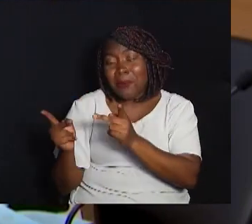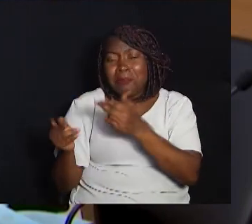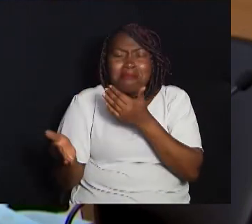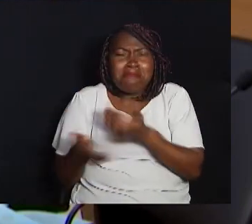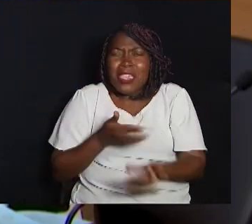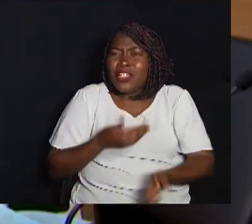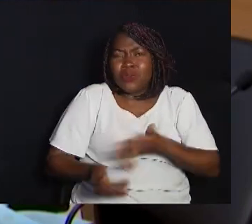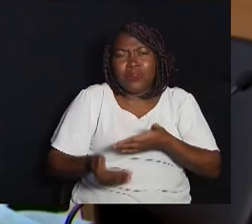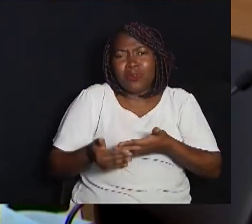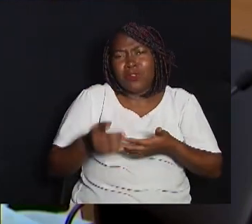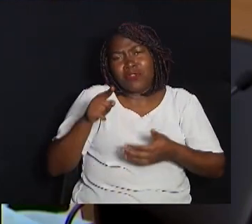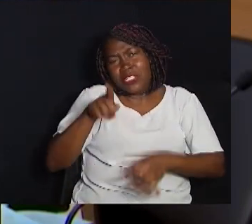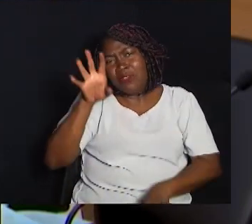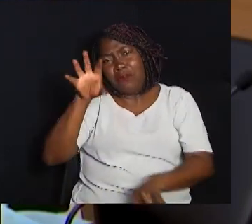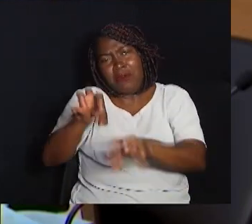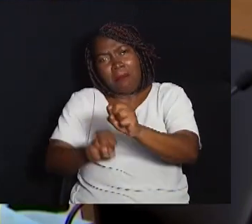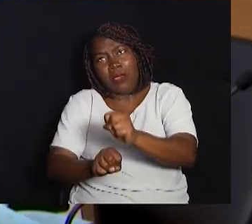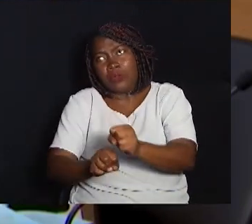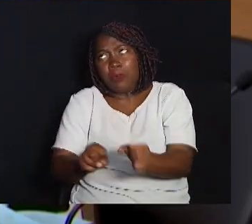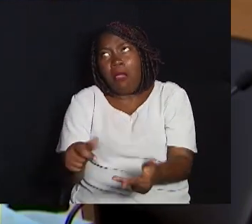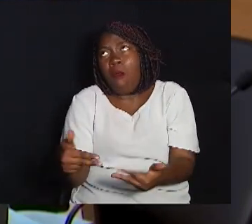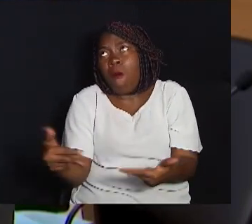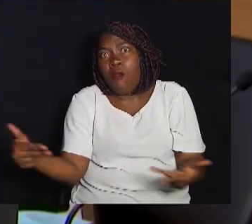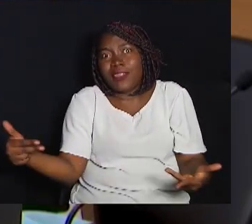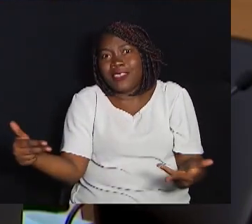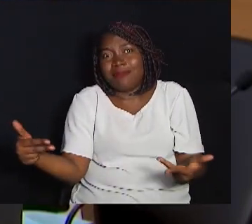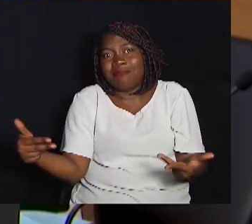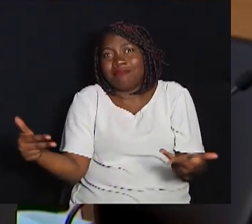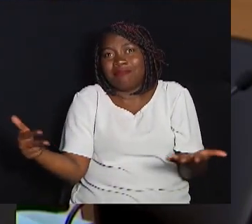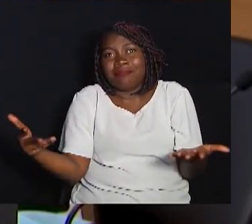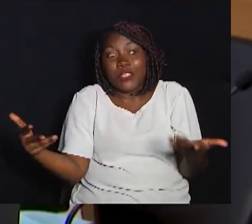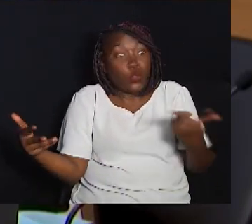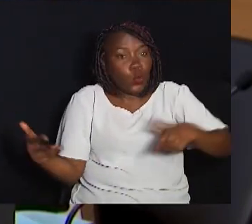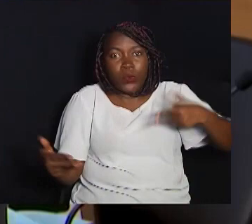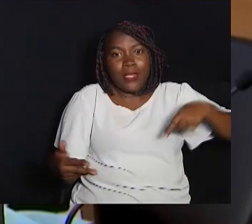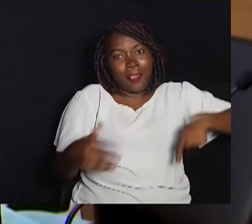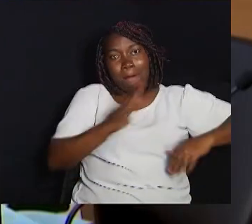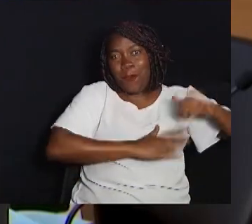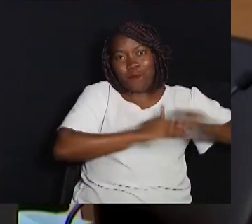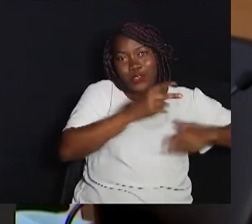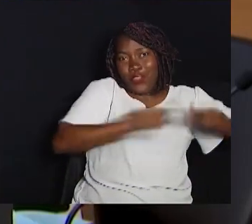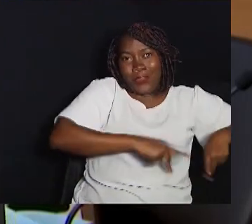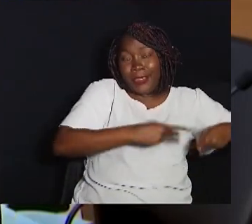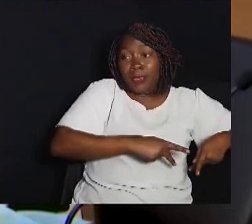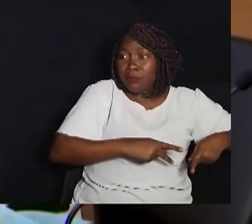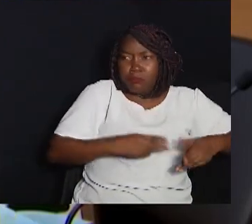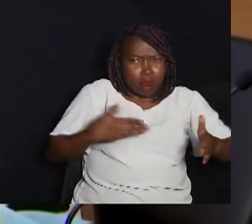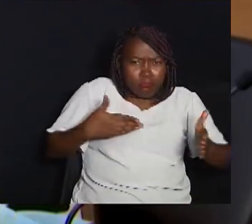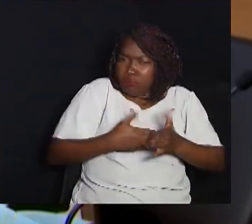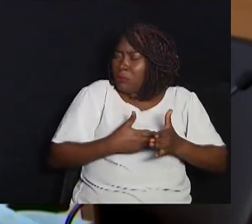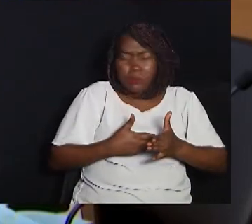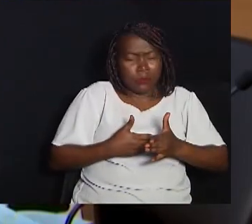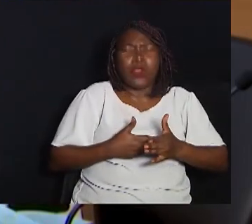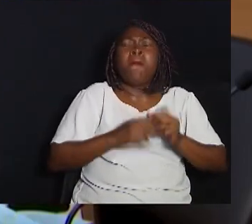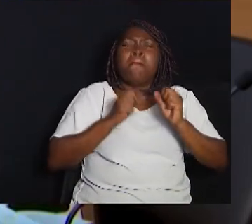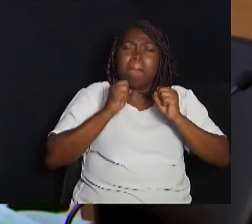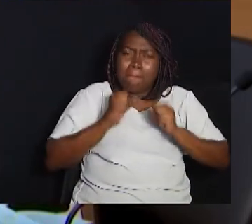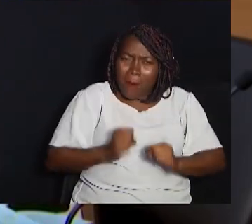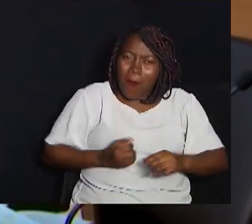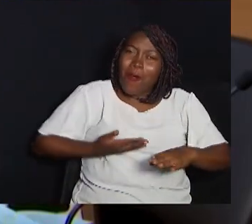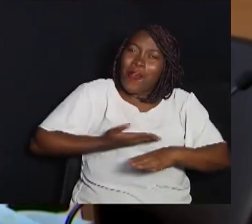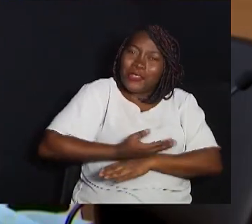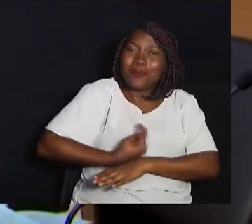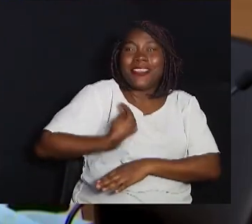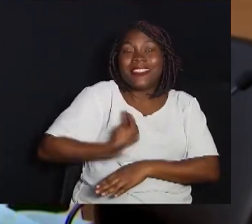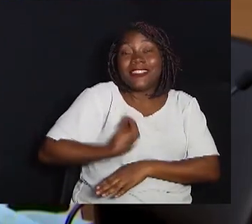se você esteja se formando em alguma coisa que não tem um profissional aqui na casa Você não vai ser impedido, você pode participar se você quiser